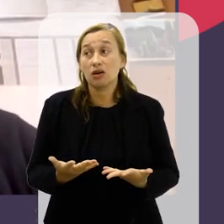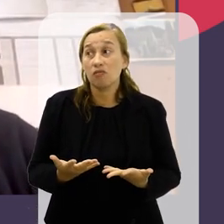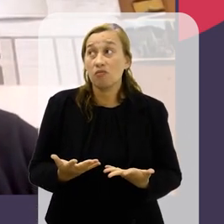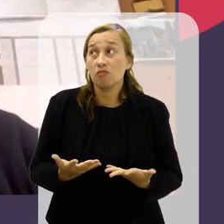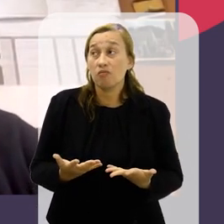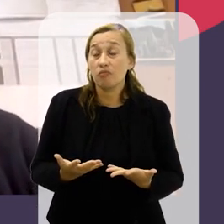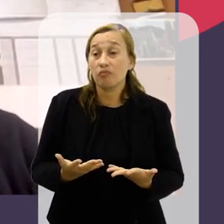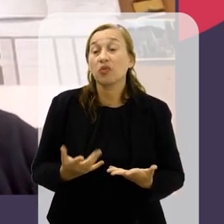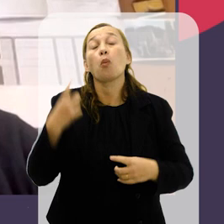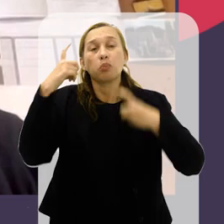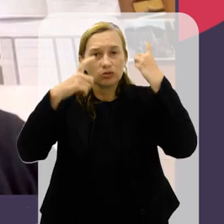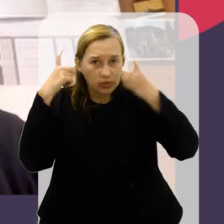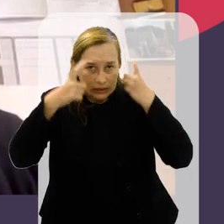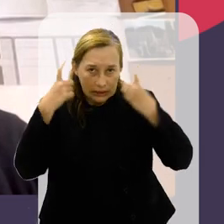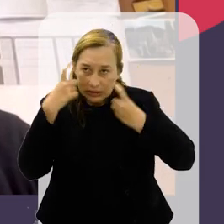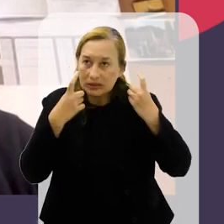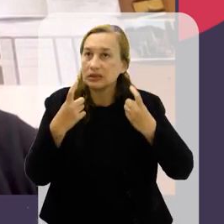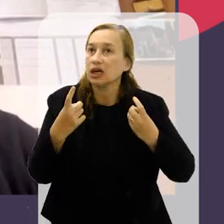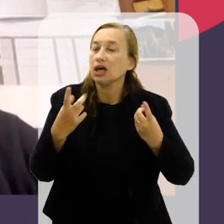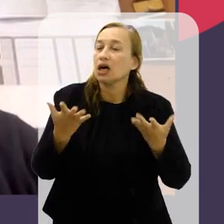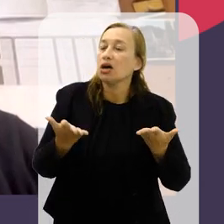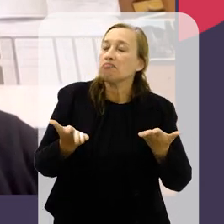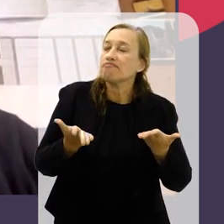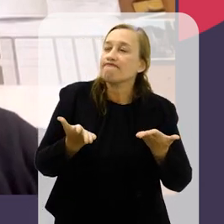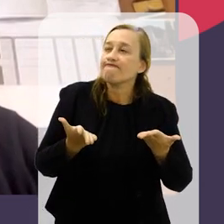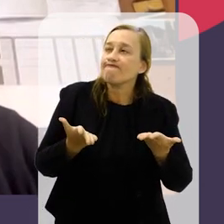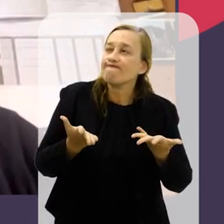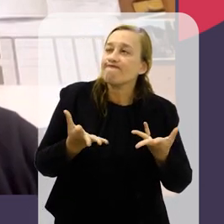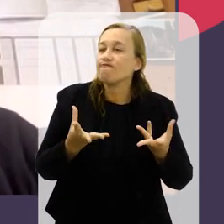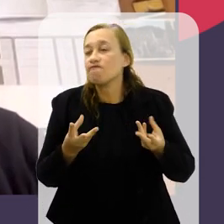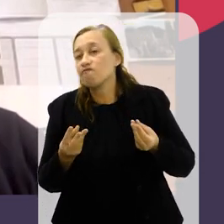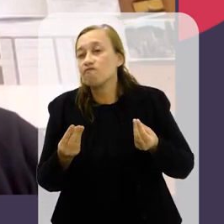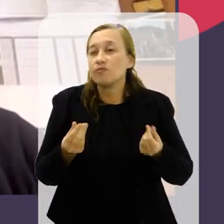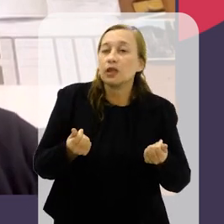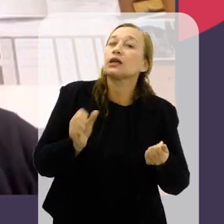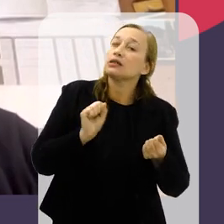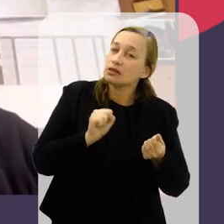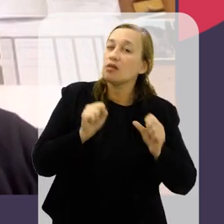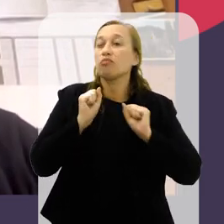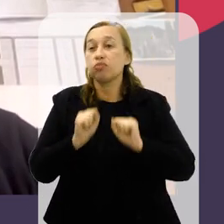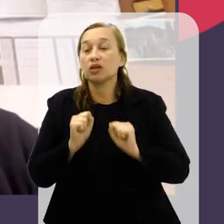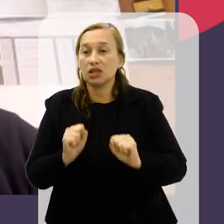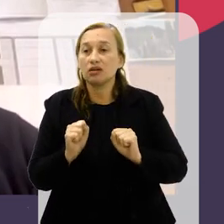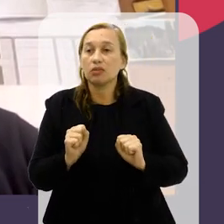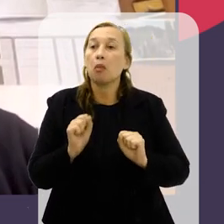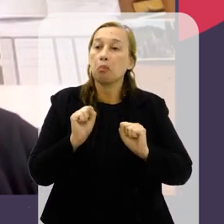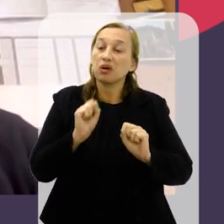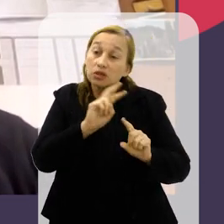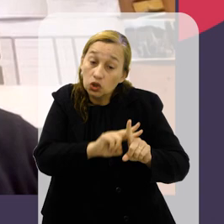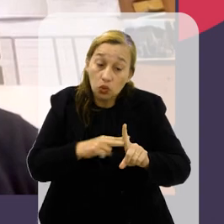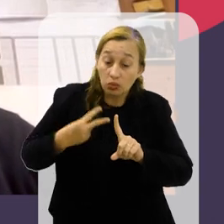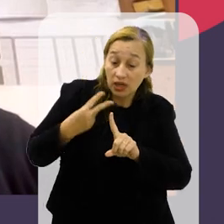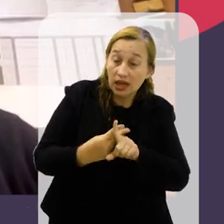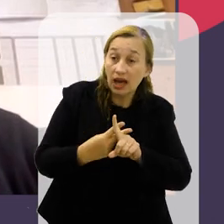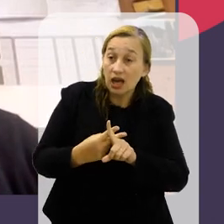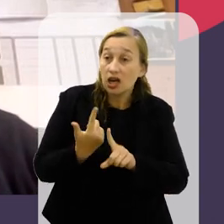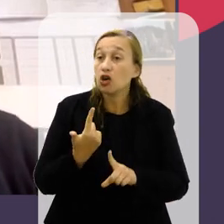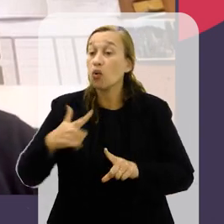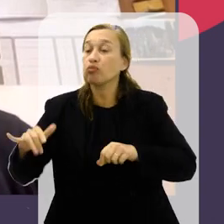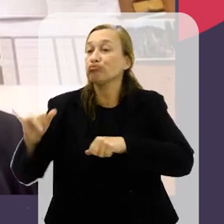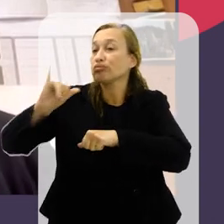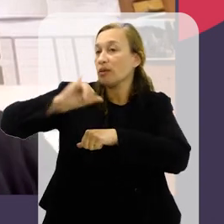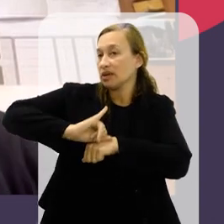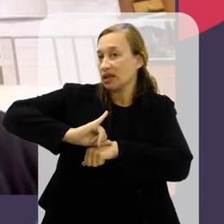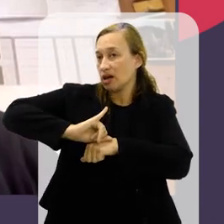isso, claro que é muito, muito preocupante. Isso, sim, podemos dizer que tende a se replicar